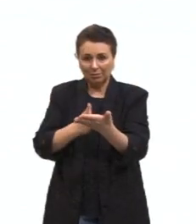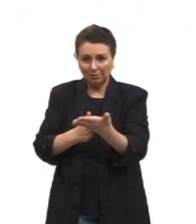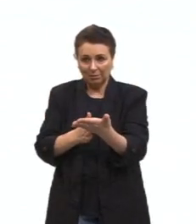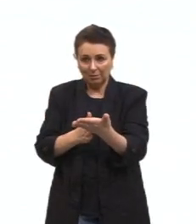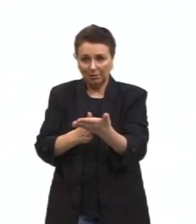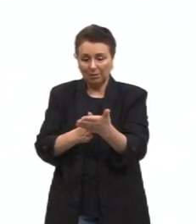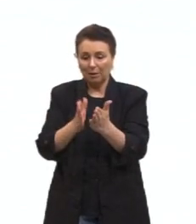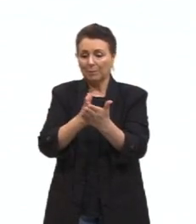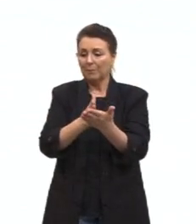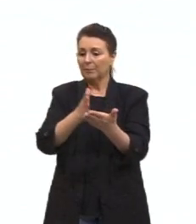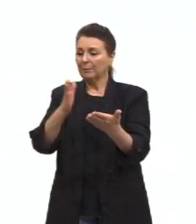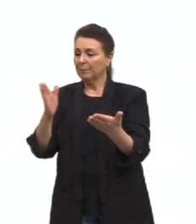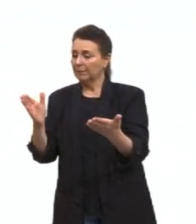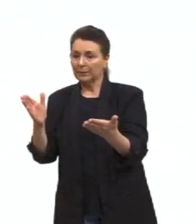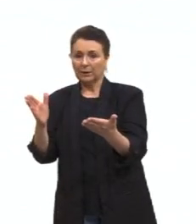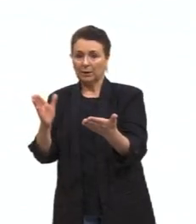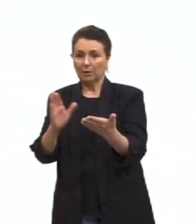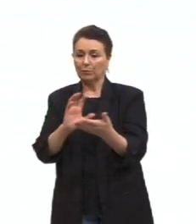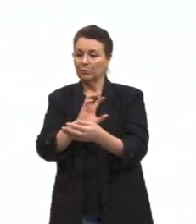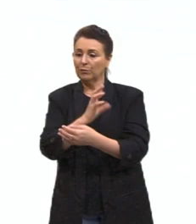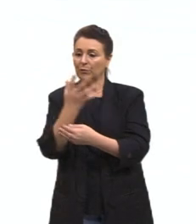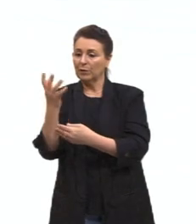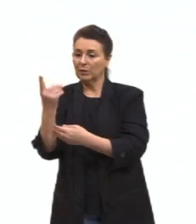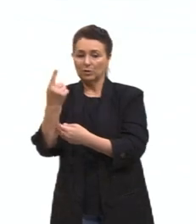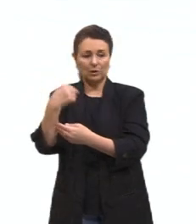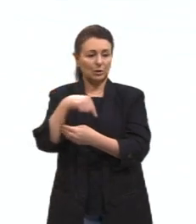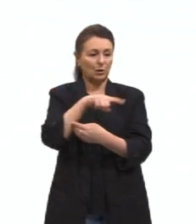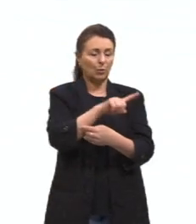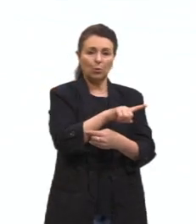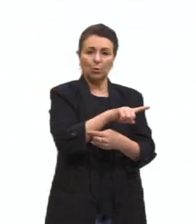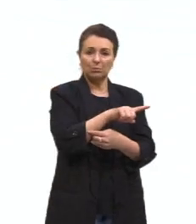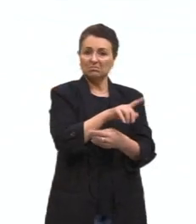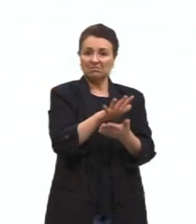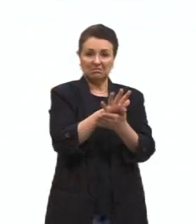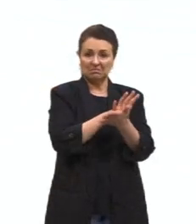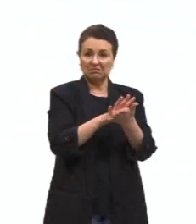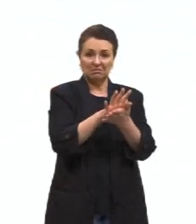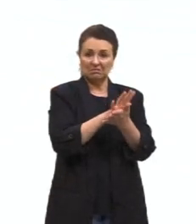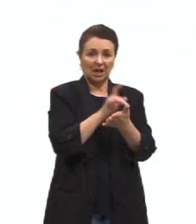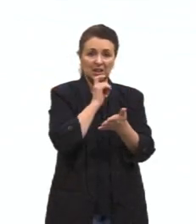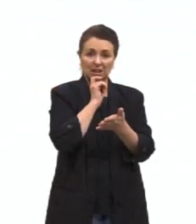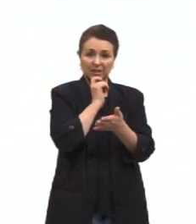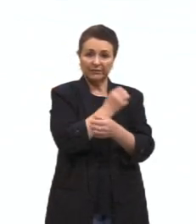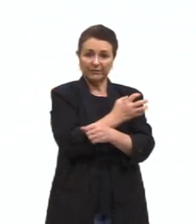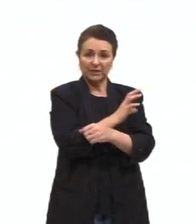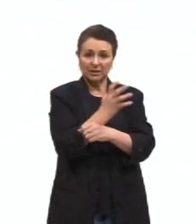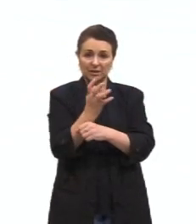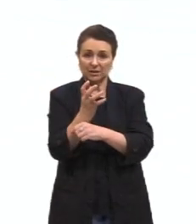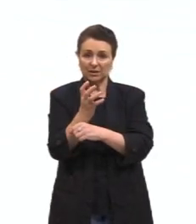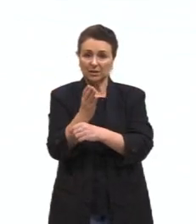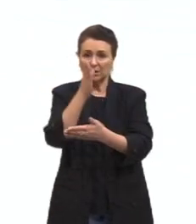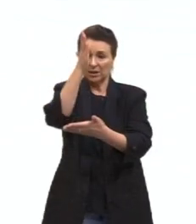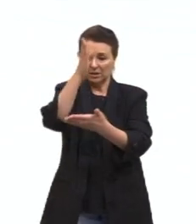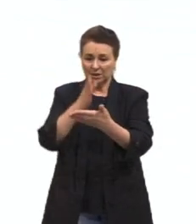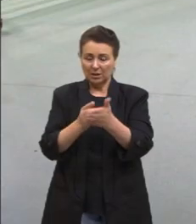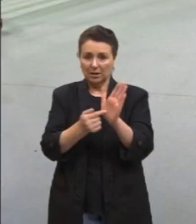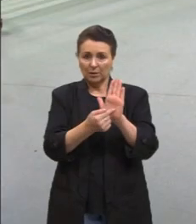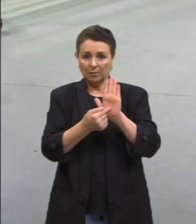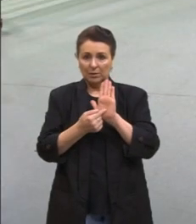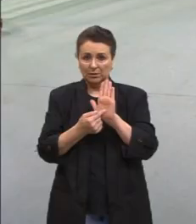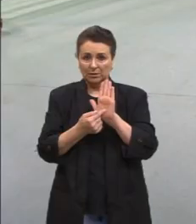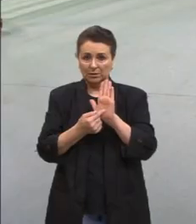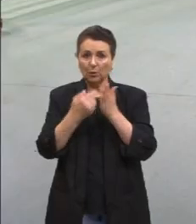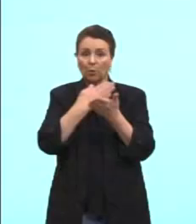numa metade tem vegetação, e na outra metade está tudo devastado. O que essa linha demarca? O início da